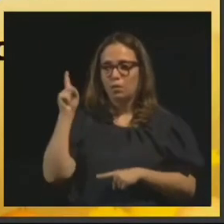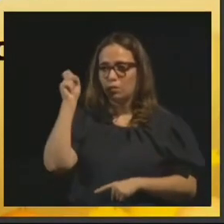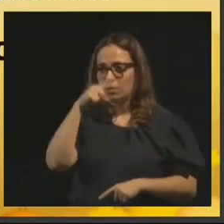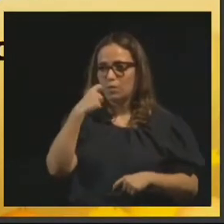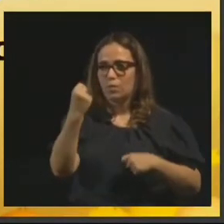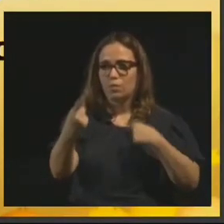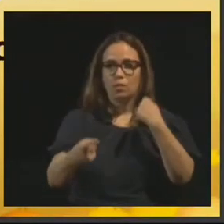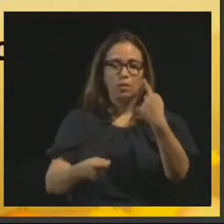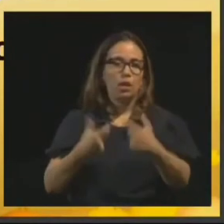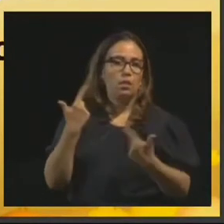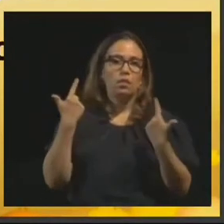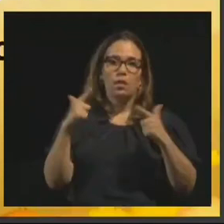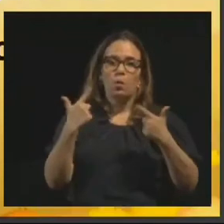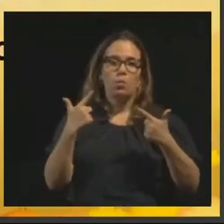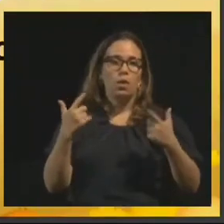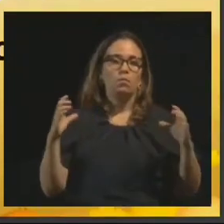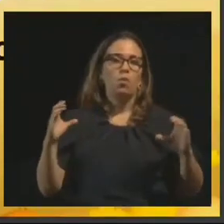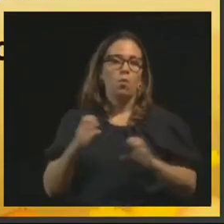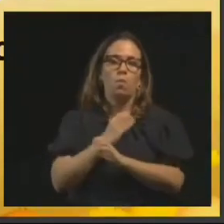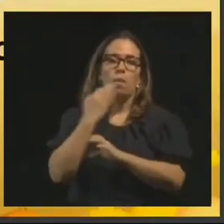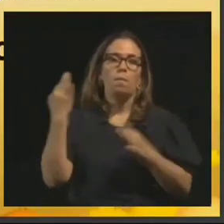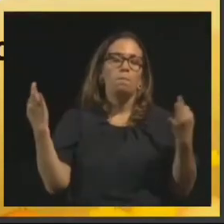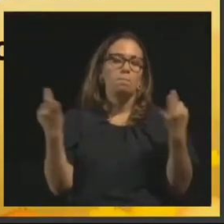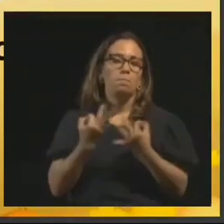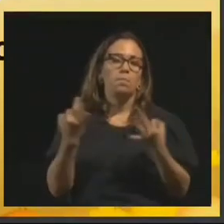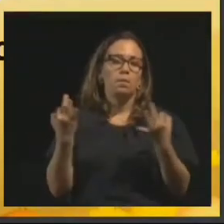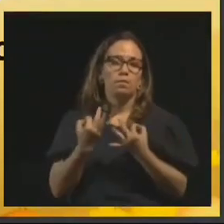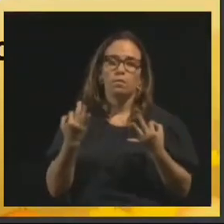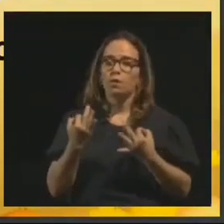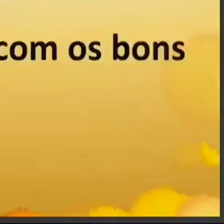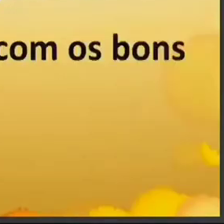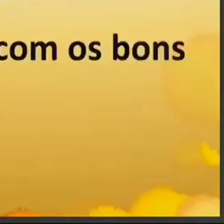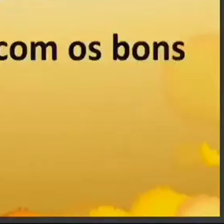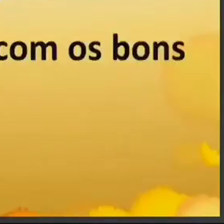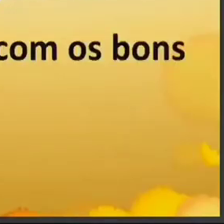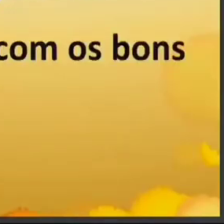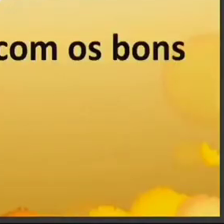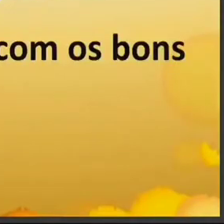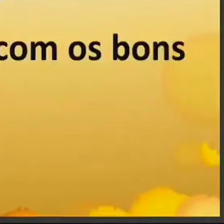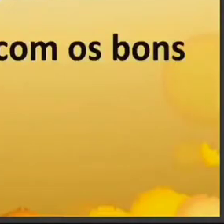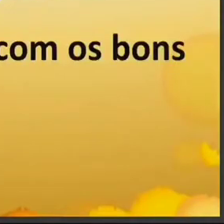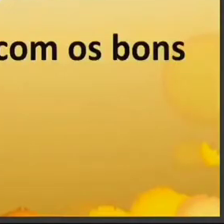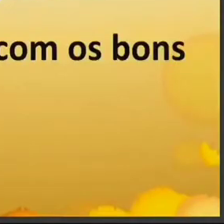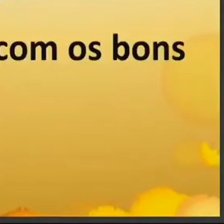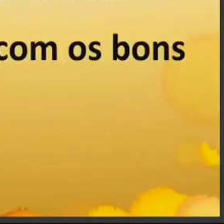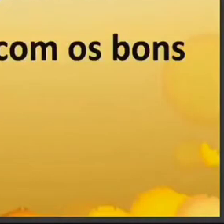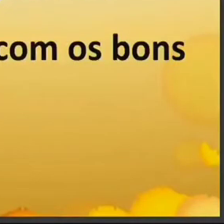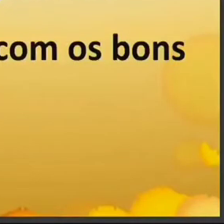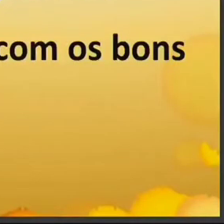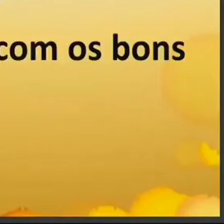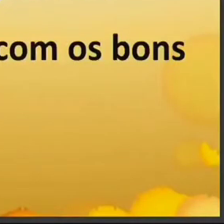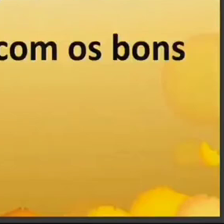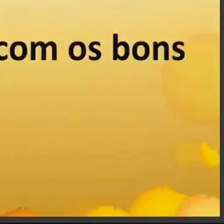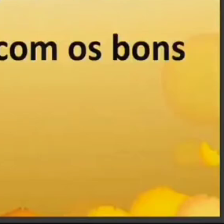perfeito seria aquele contra o qual os maus espíritos jamais ousassem uma tentativa de enganá-lo. O melhor, o melhor